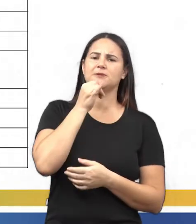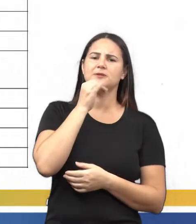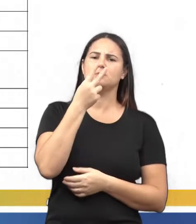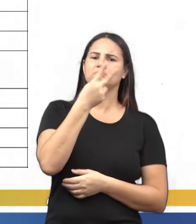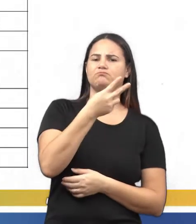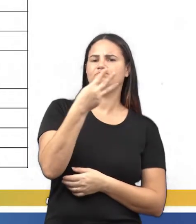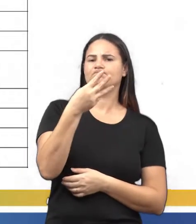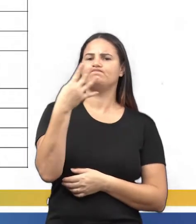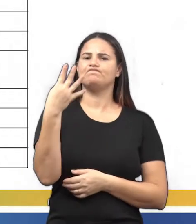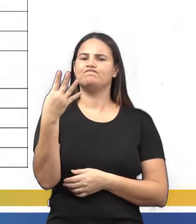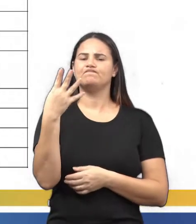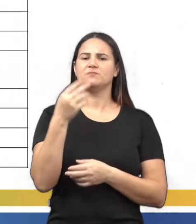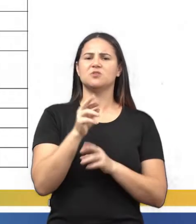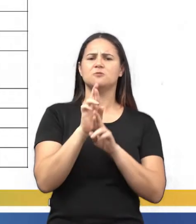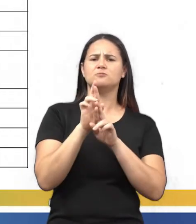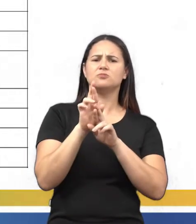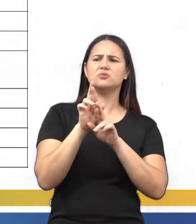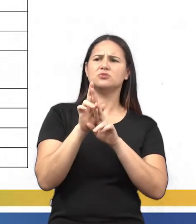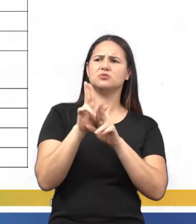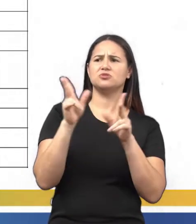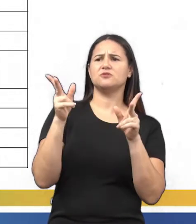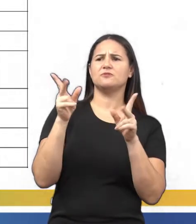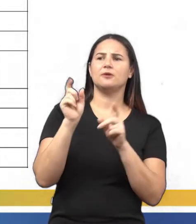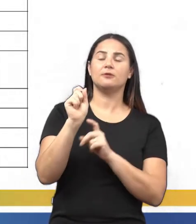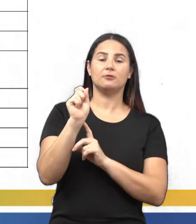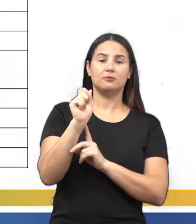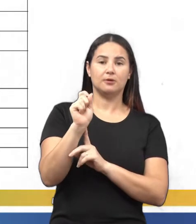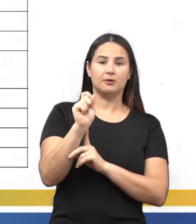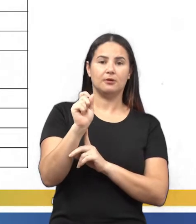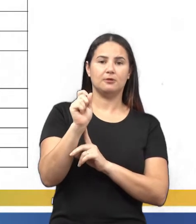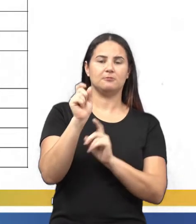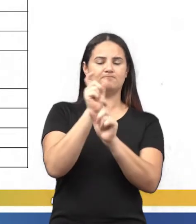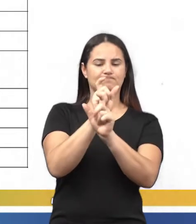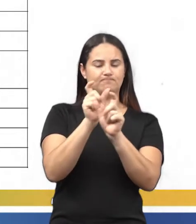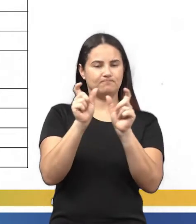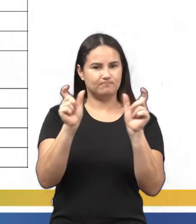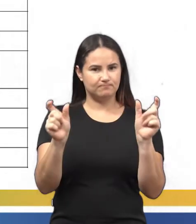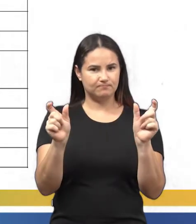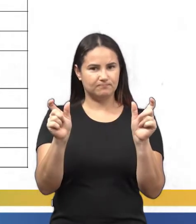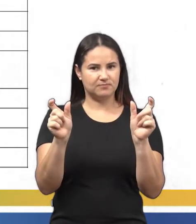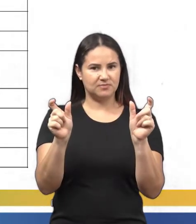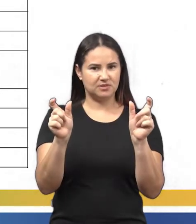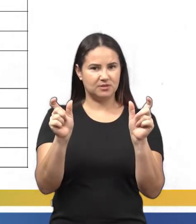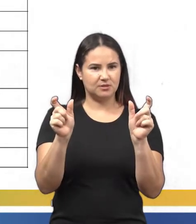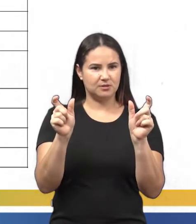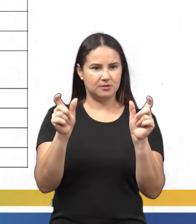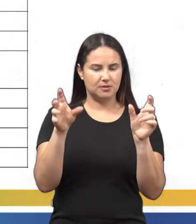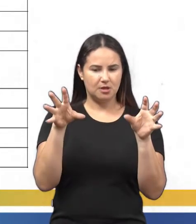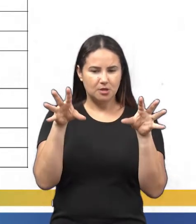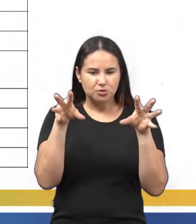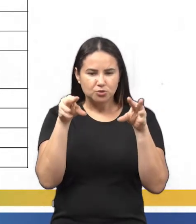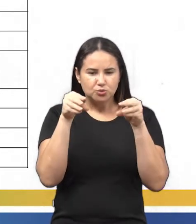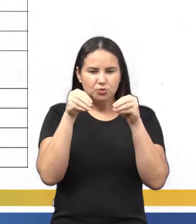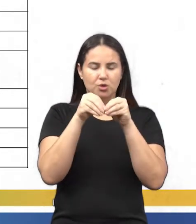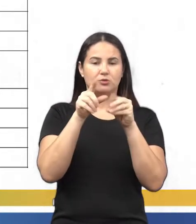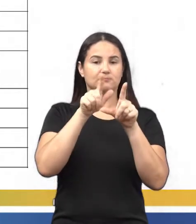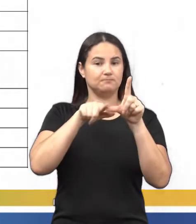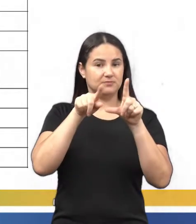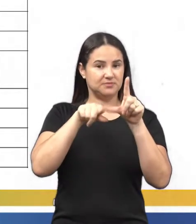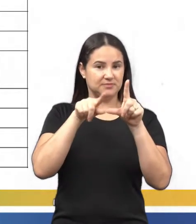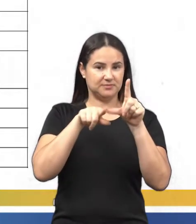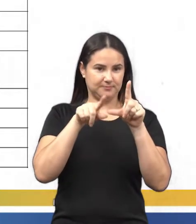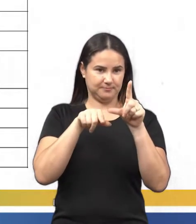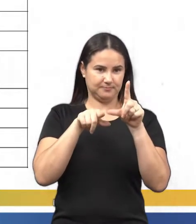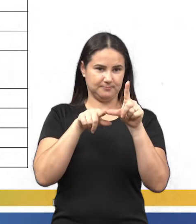quatro. A diferença está no fato de que as expressões algébricas envolvem algumas letras, chamadas de